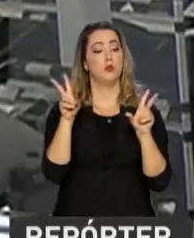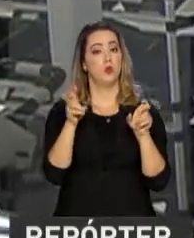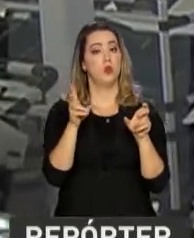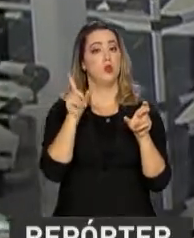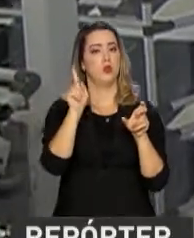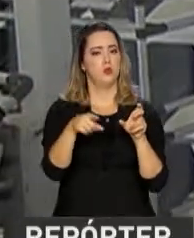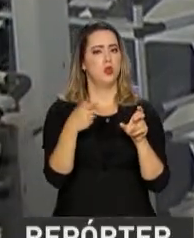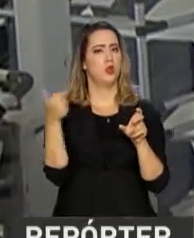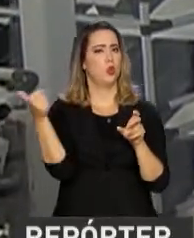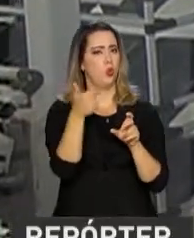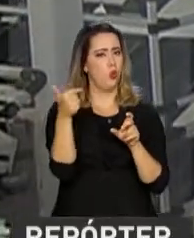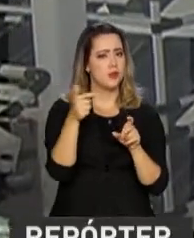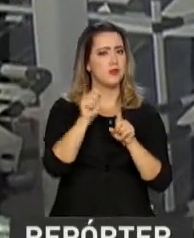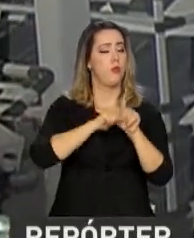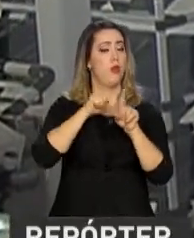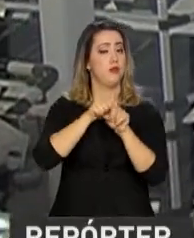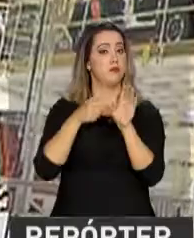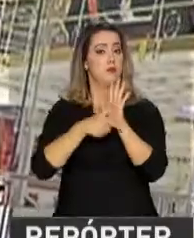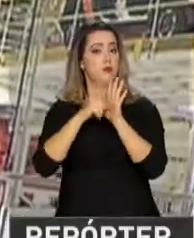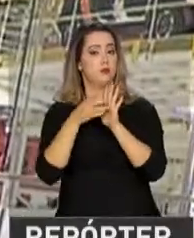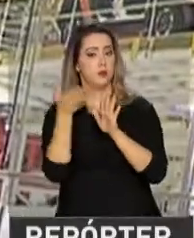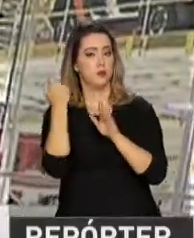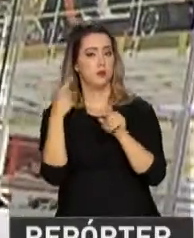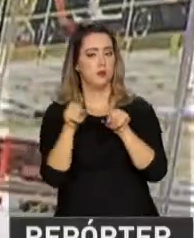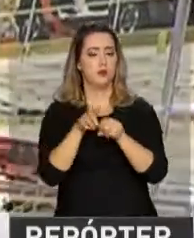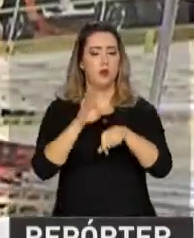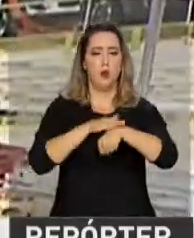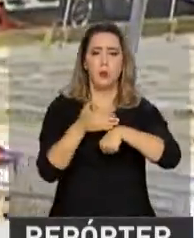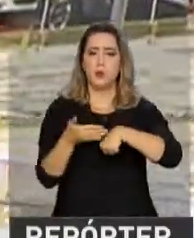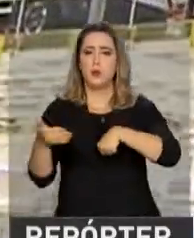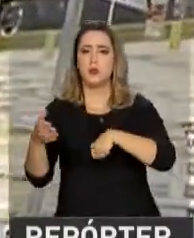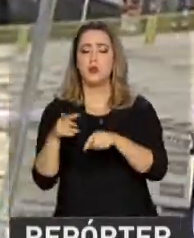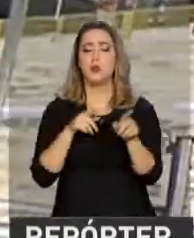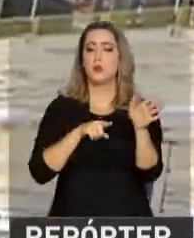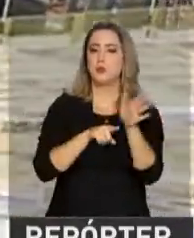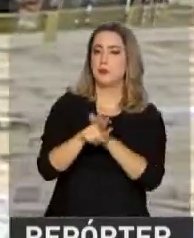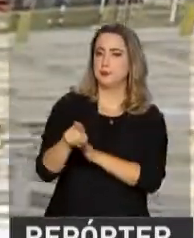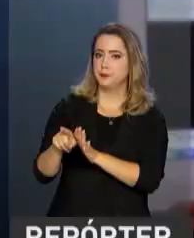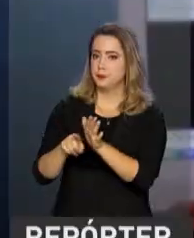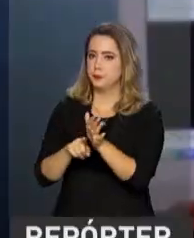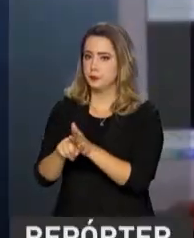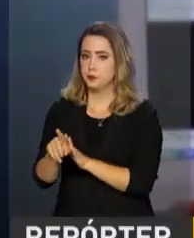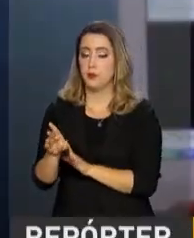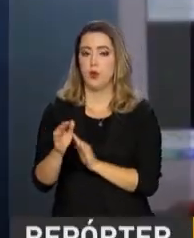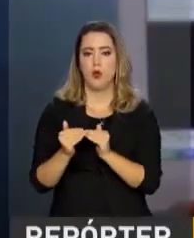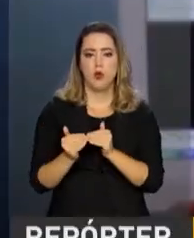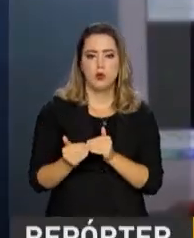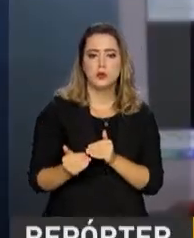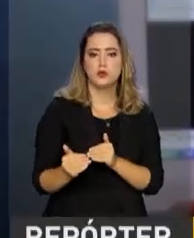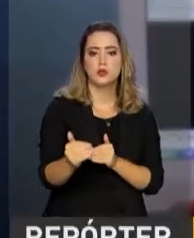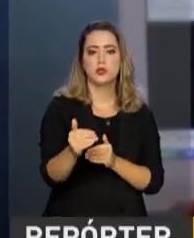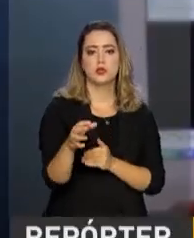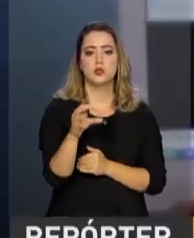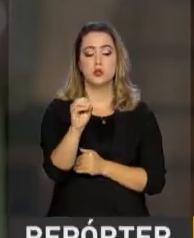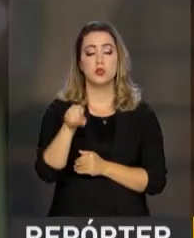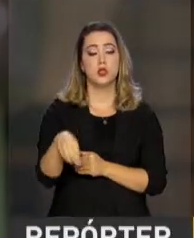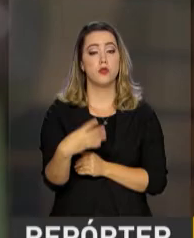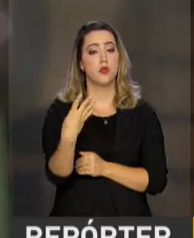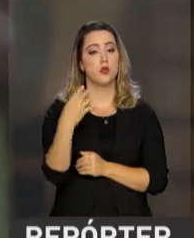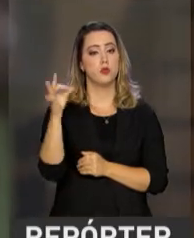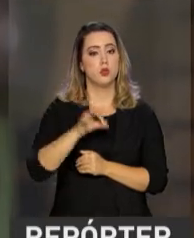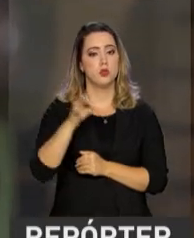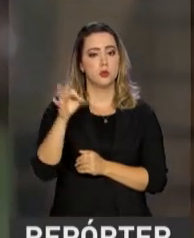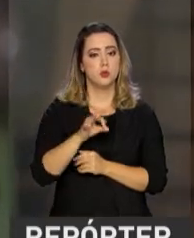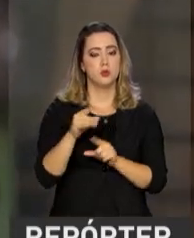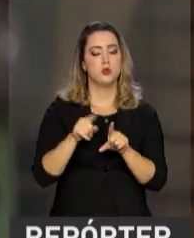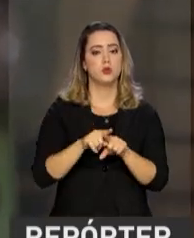em conta os 12 últimos meses anteriores ao período pesquisado. Foi um avanço de 0,4%, o que